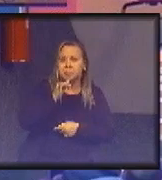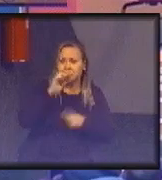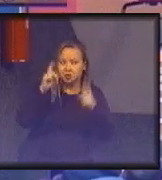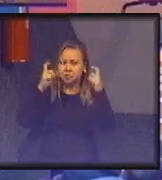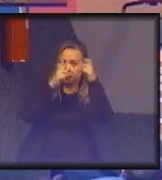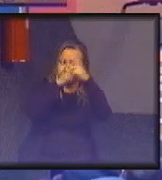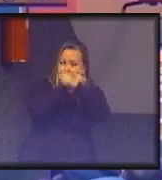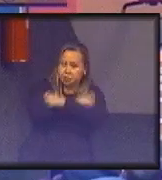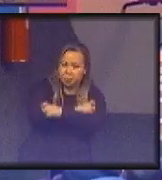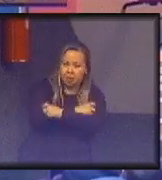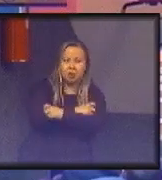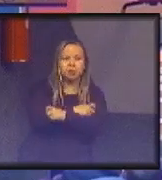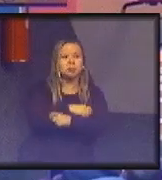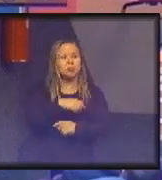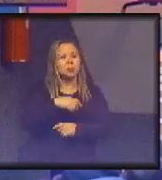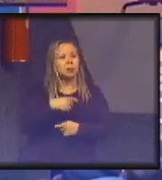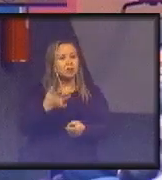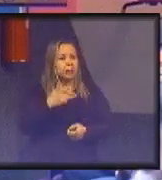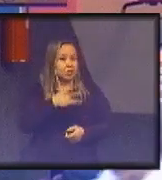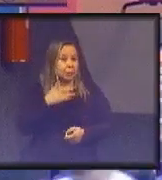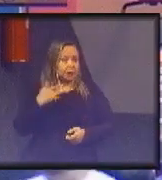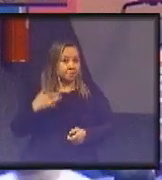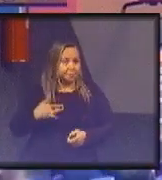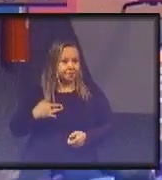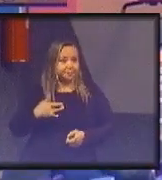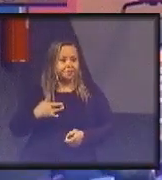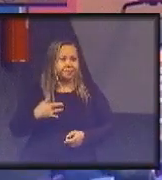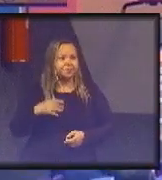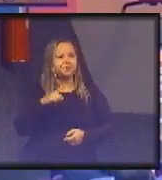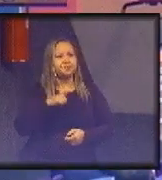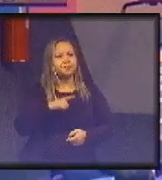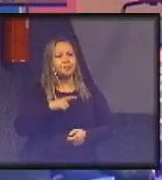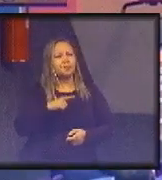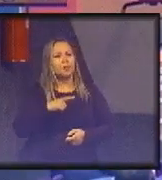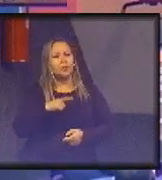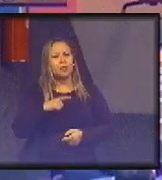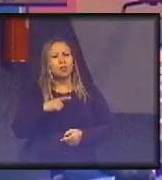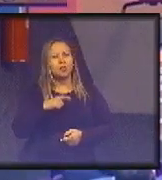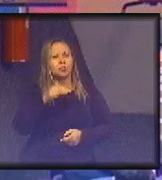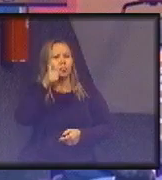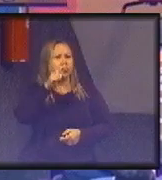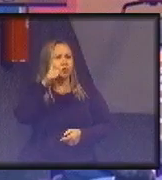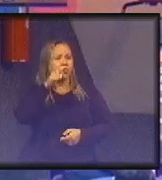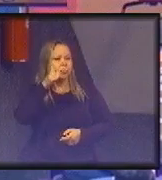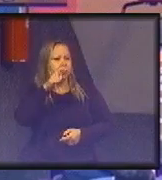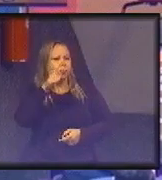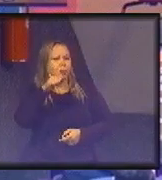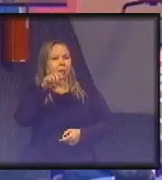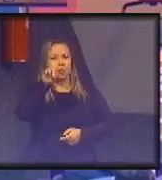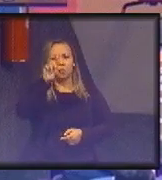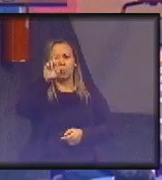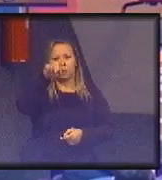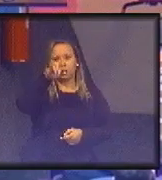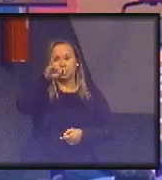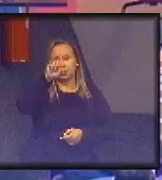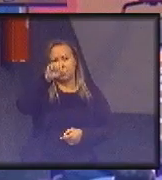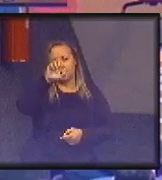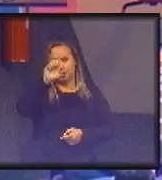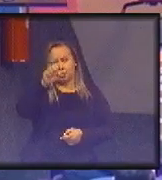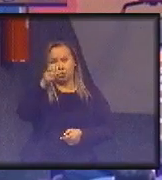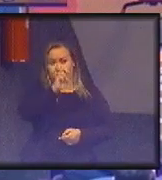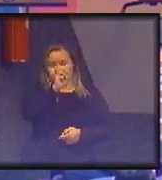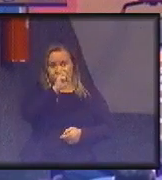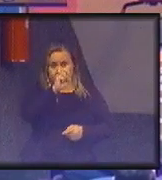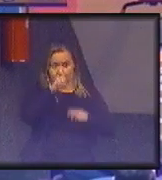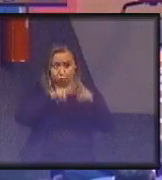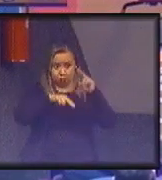dificuldades na área de meio ambiente e saúde. Eu estive com a Denise Amu em um evento, no dia 5 de junho, no Dia Mundial do